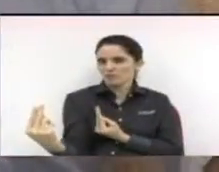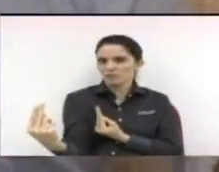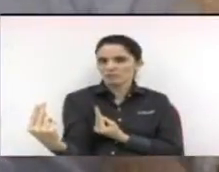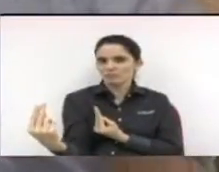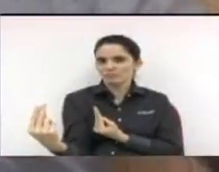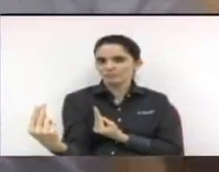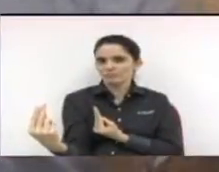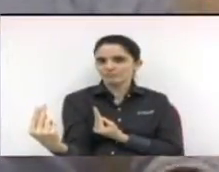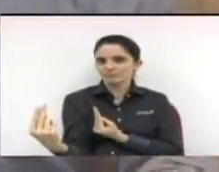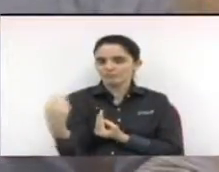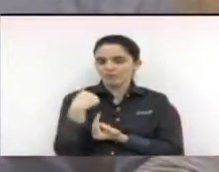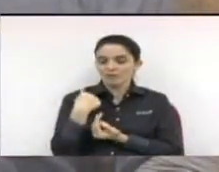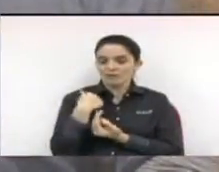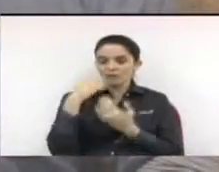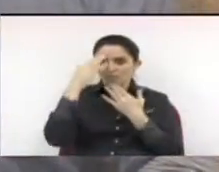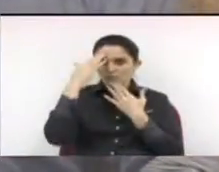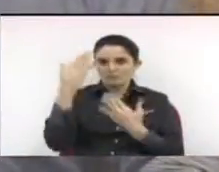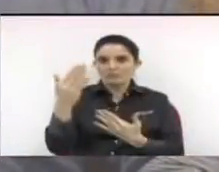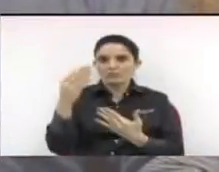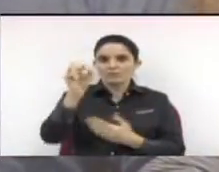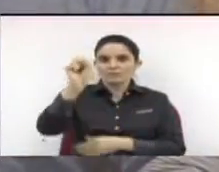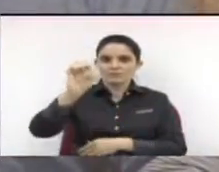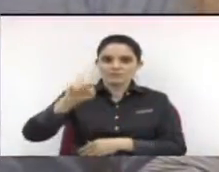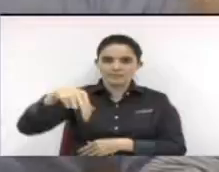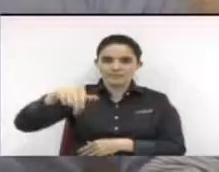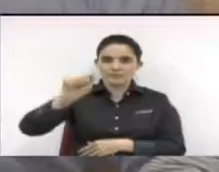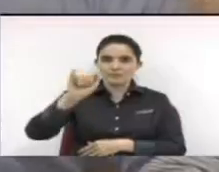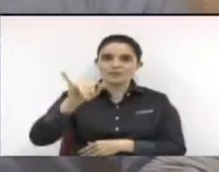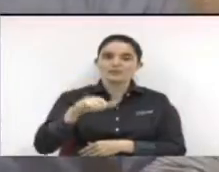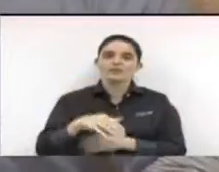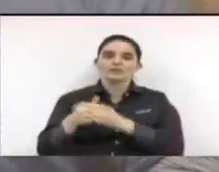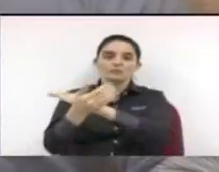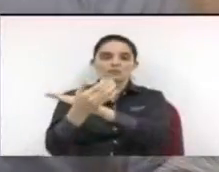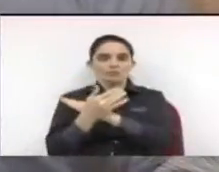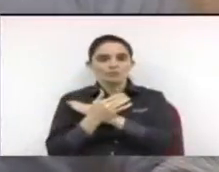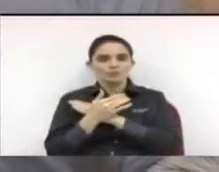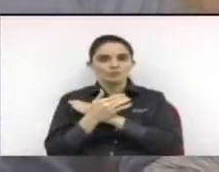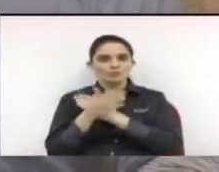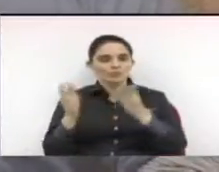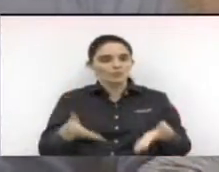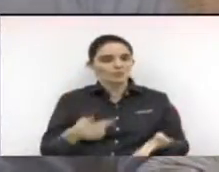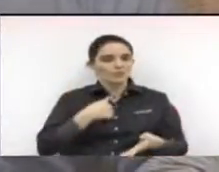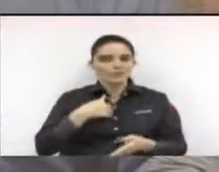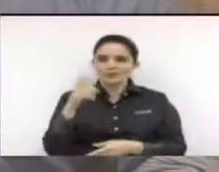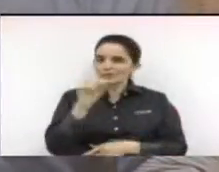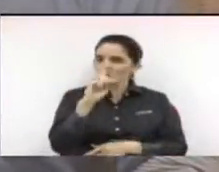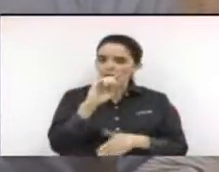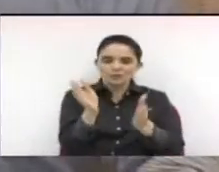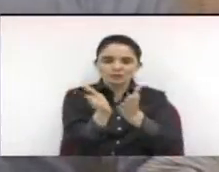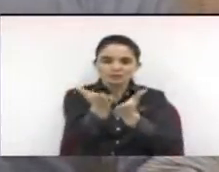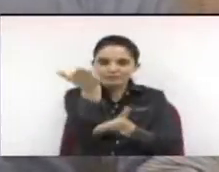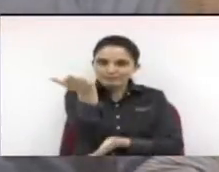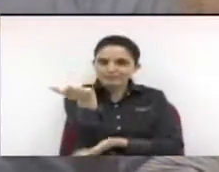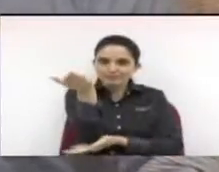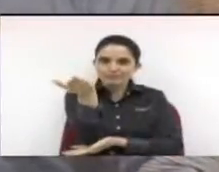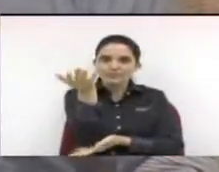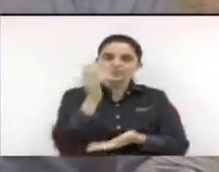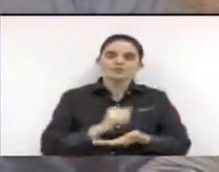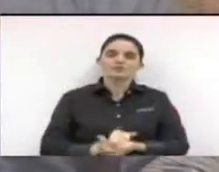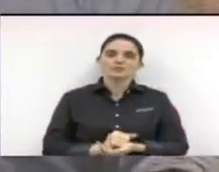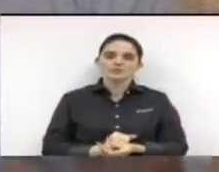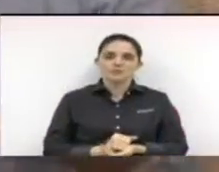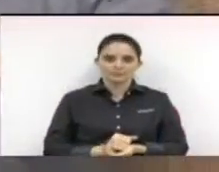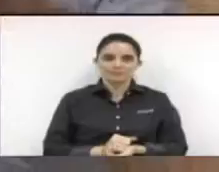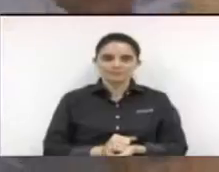Senai me tirou com as mãos da indigência. E se isso aconteceu comigo, com certeza, porventura,